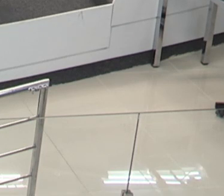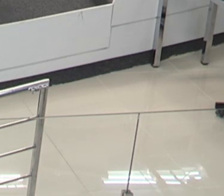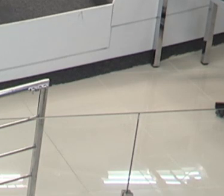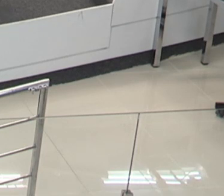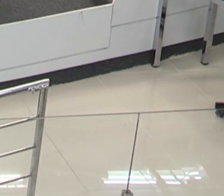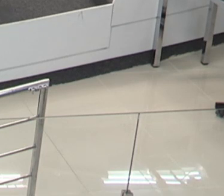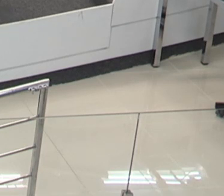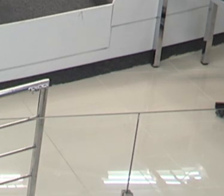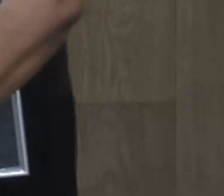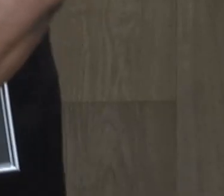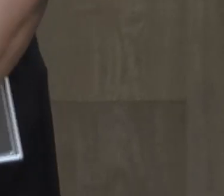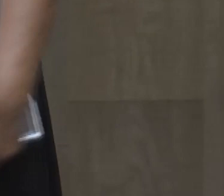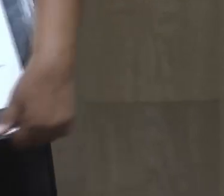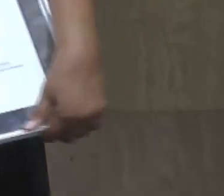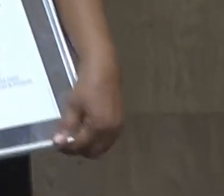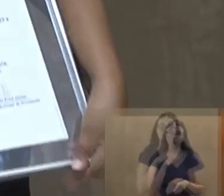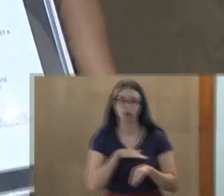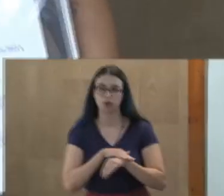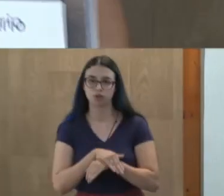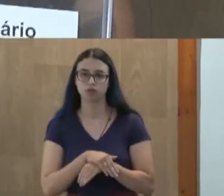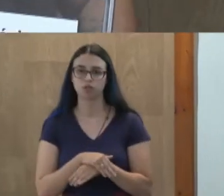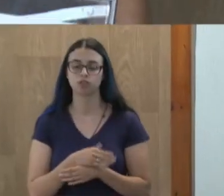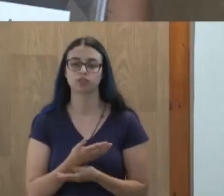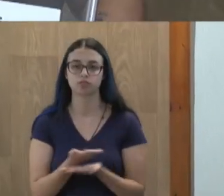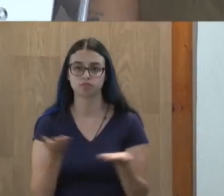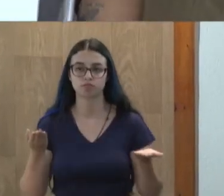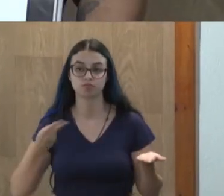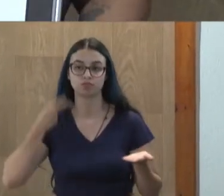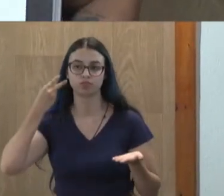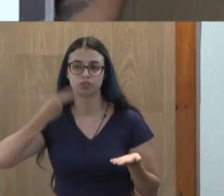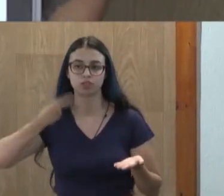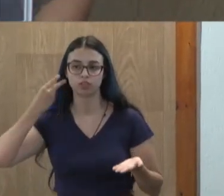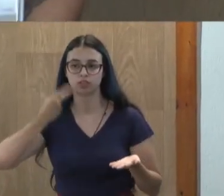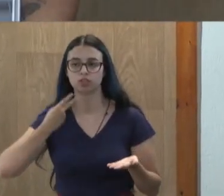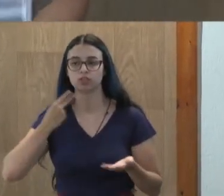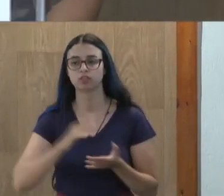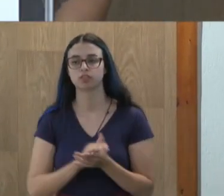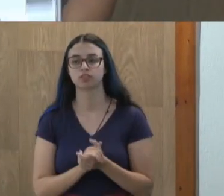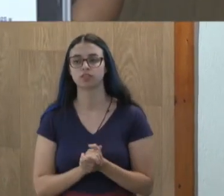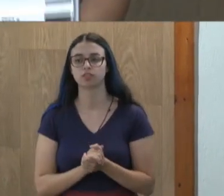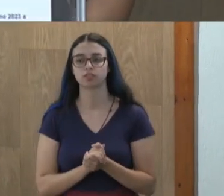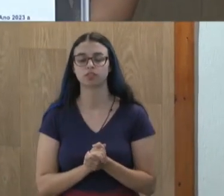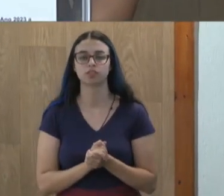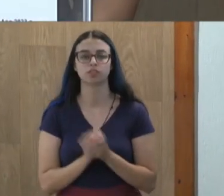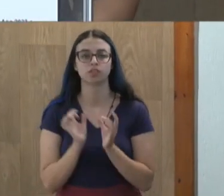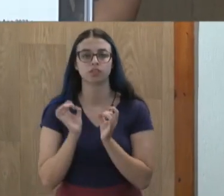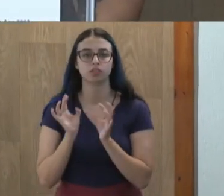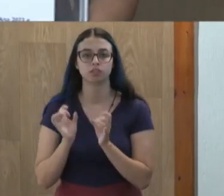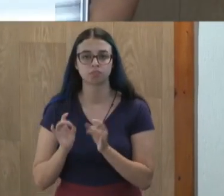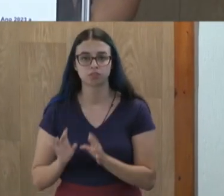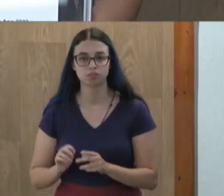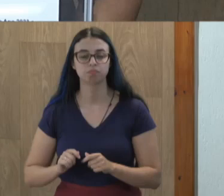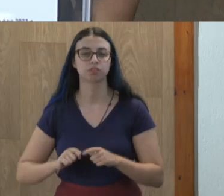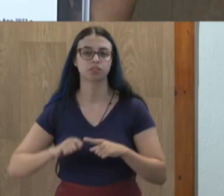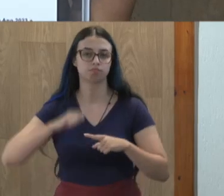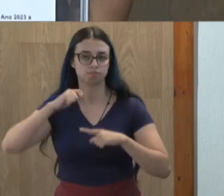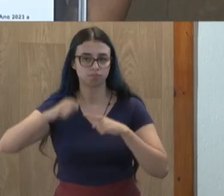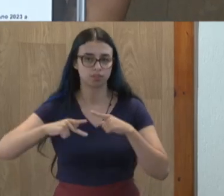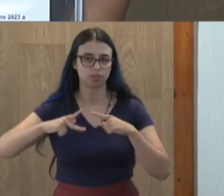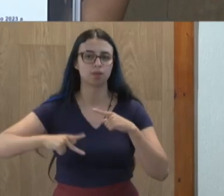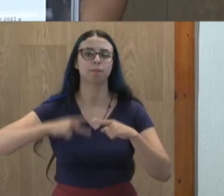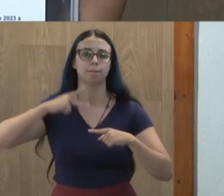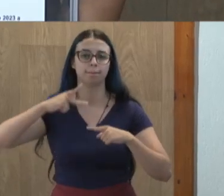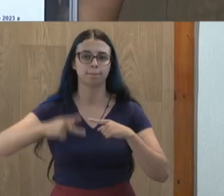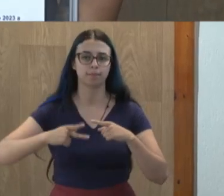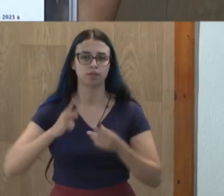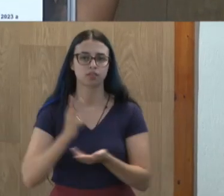Boa noite a todos, a todos os vereadores, e em especial a Ana Paula, que está sempre me